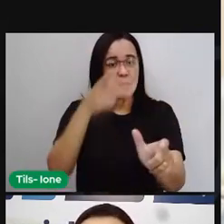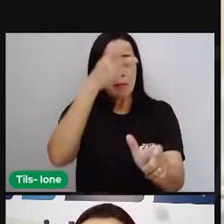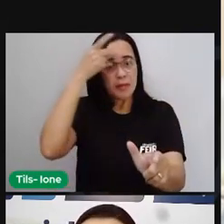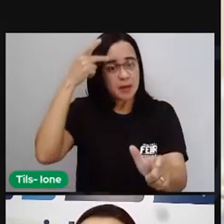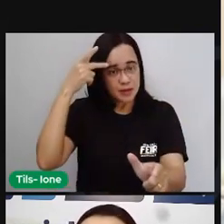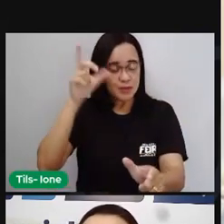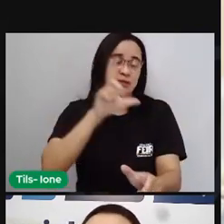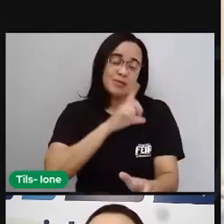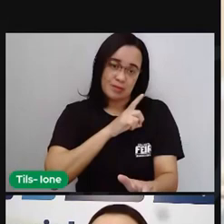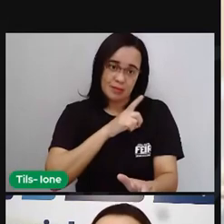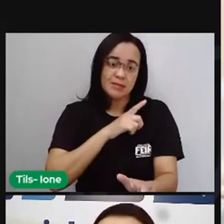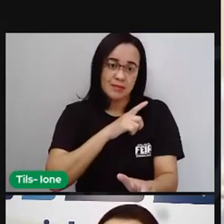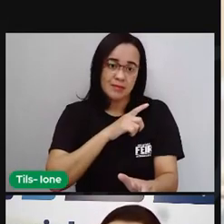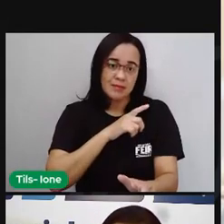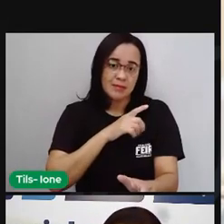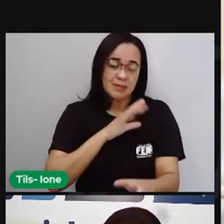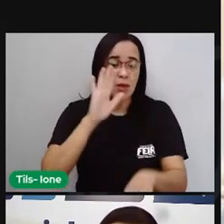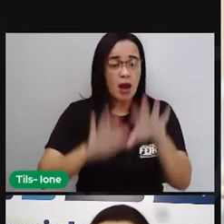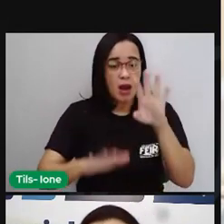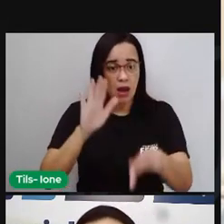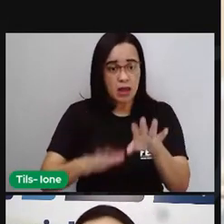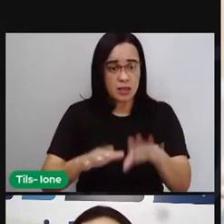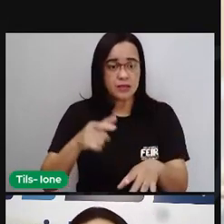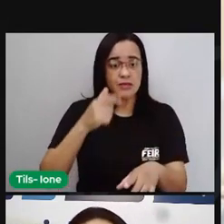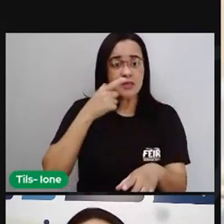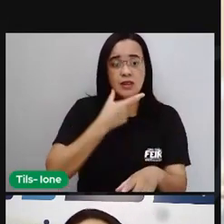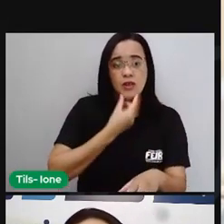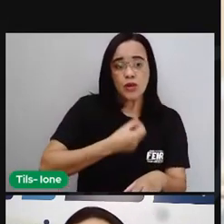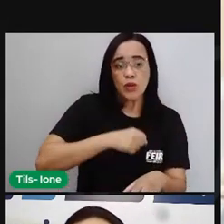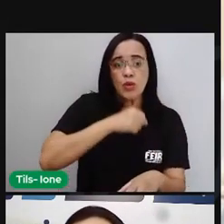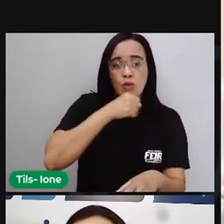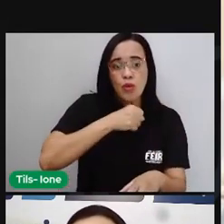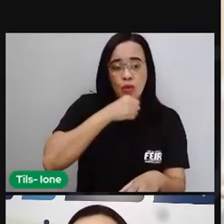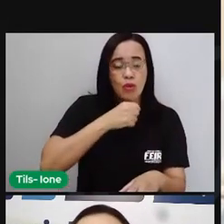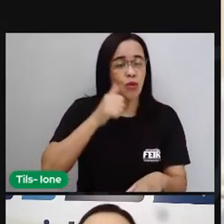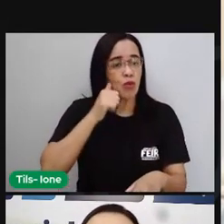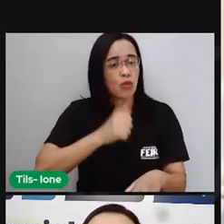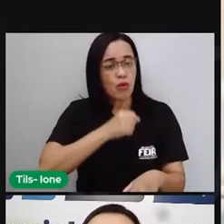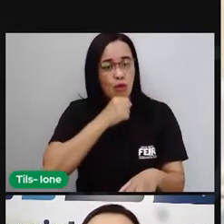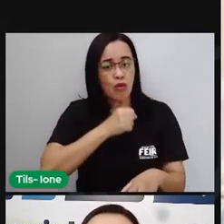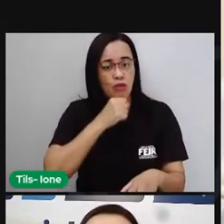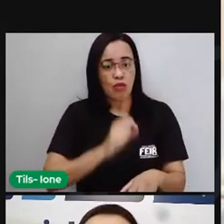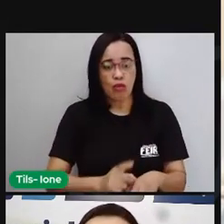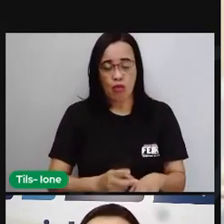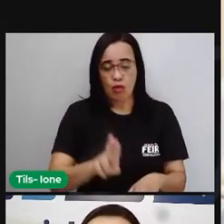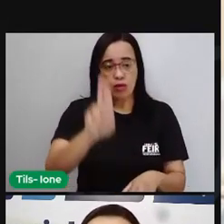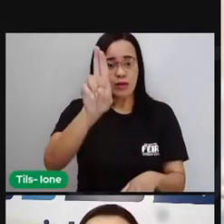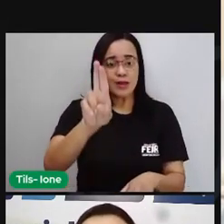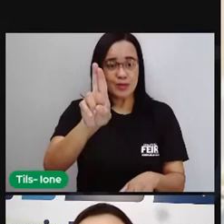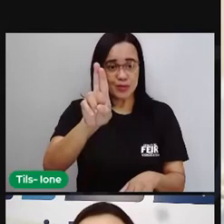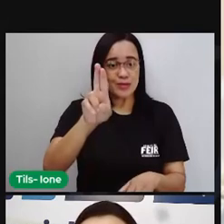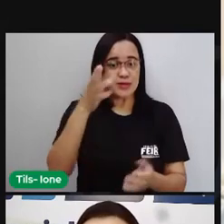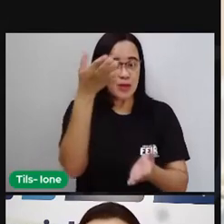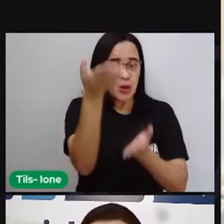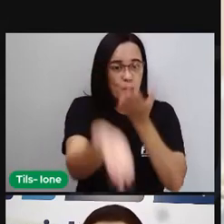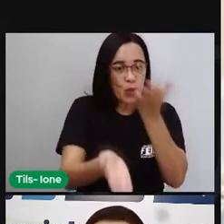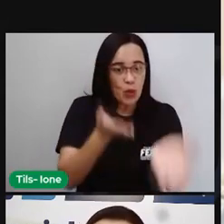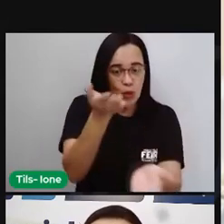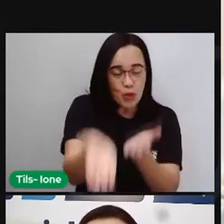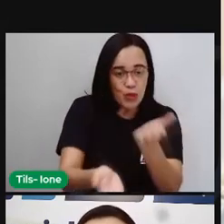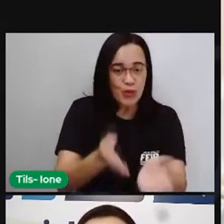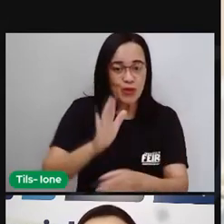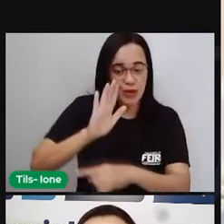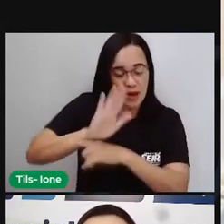às vezes, como únicos responsáveis, não é? Pela educação e pela criação de uma criança que vai se tornar